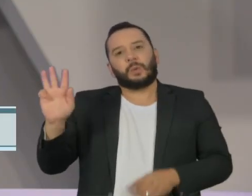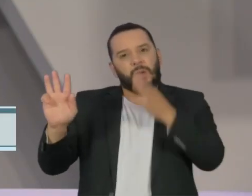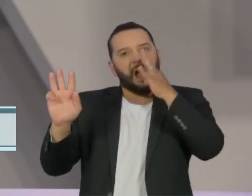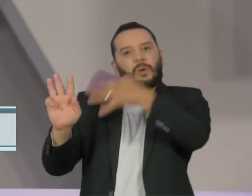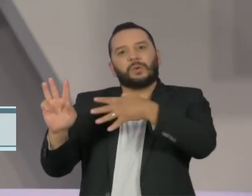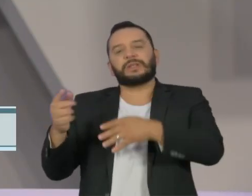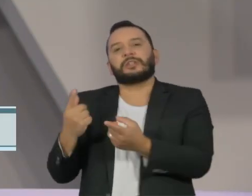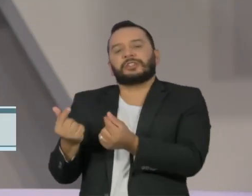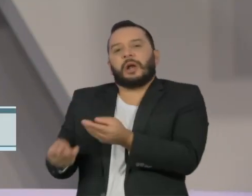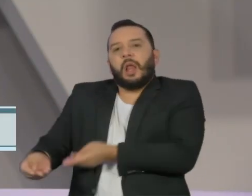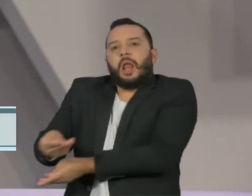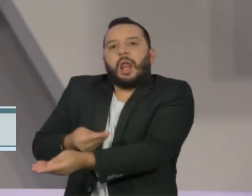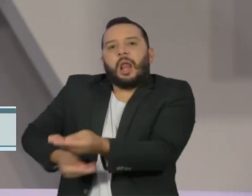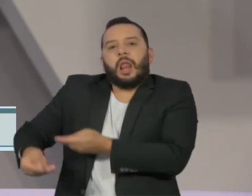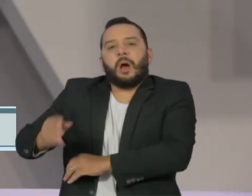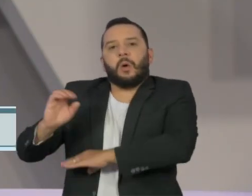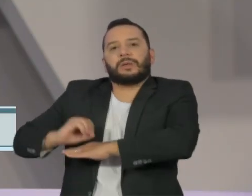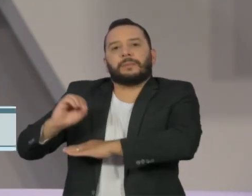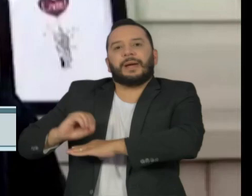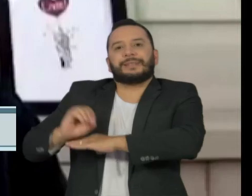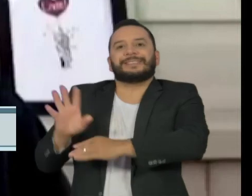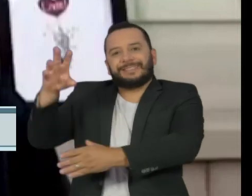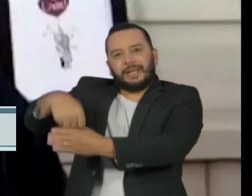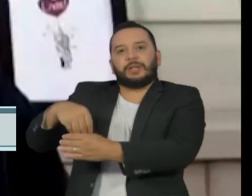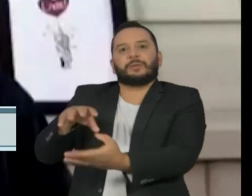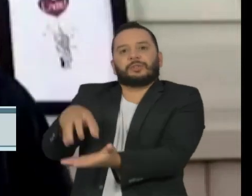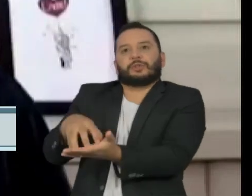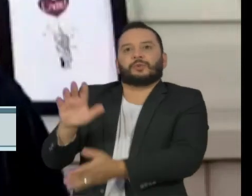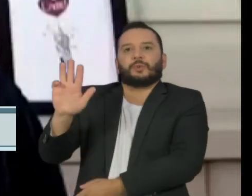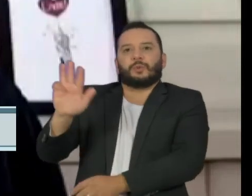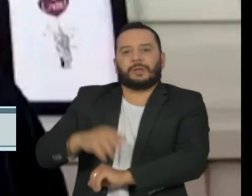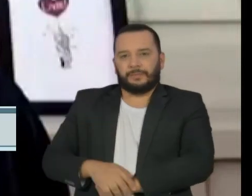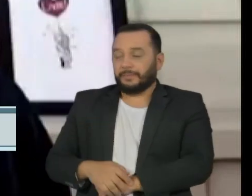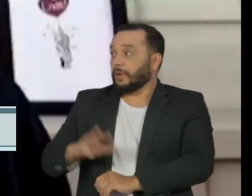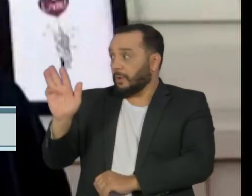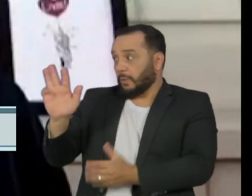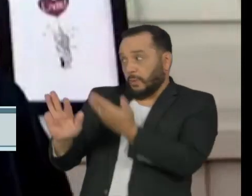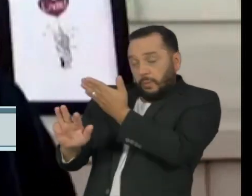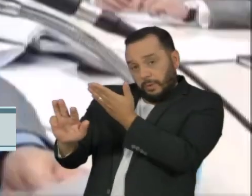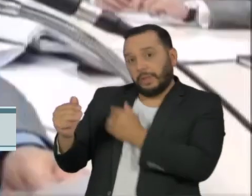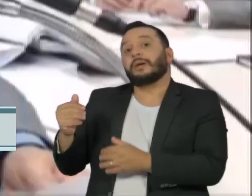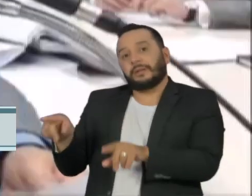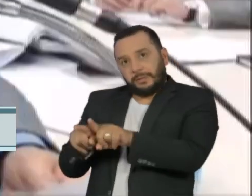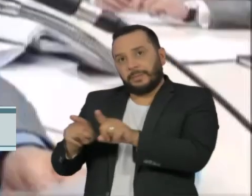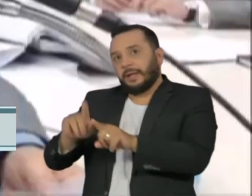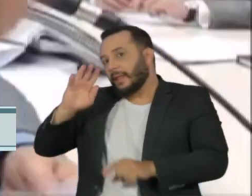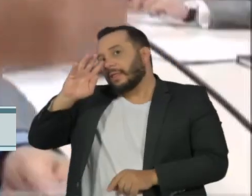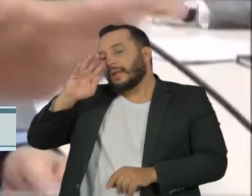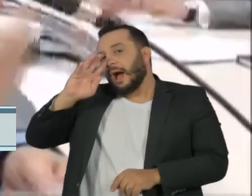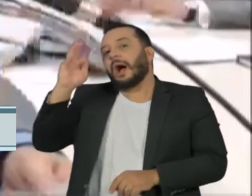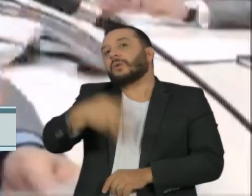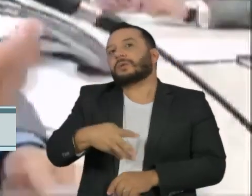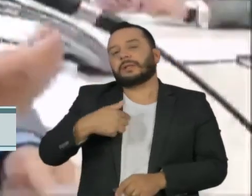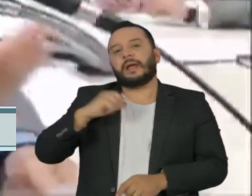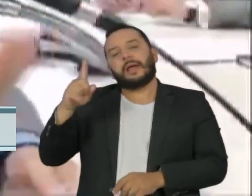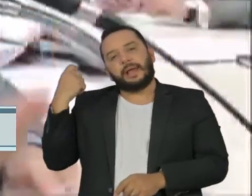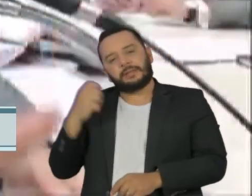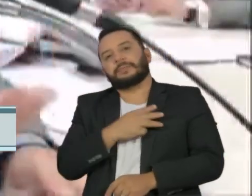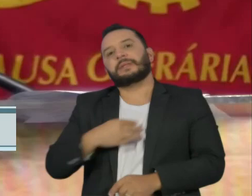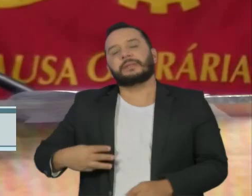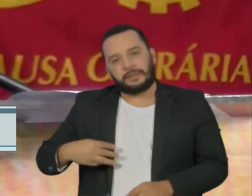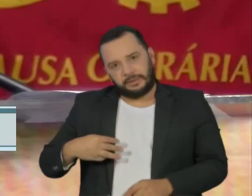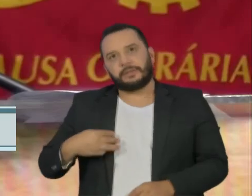dinheiro da Odebrecht através do Instituto Lula. Além de Lula, também foram denunciados o ex-ministro da Fazenda, Antônio